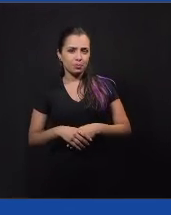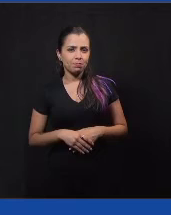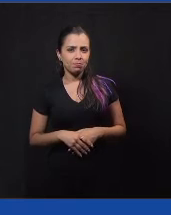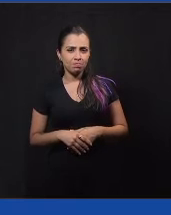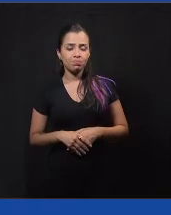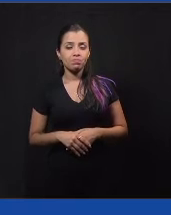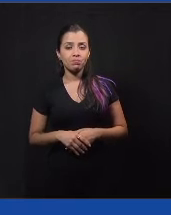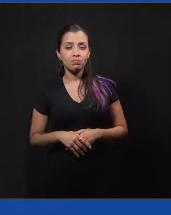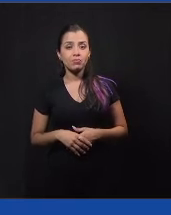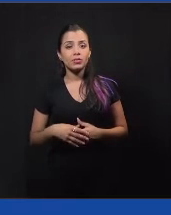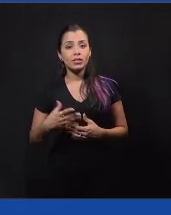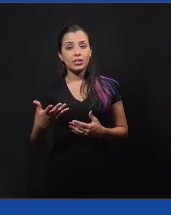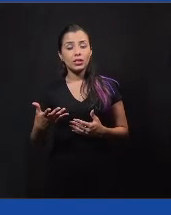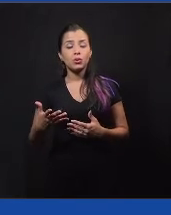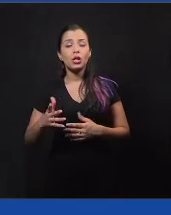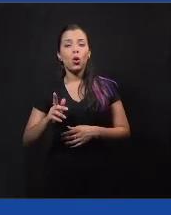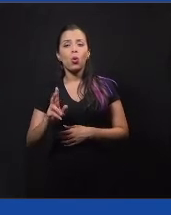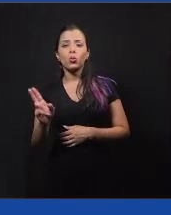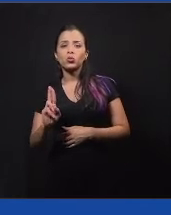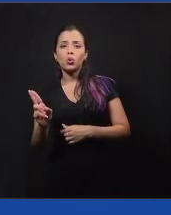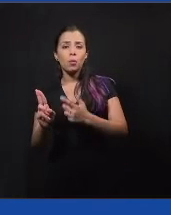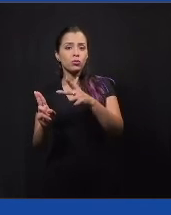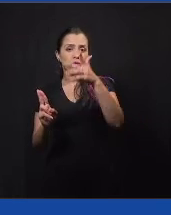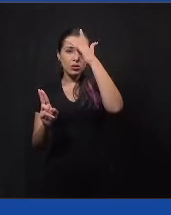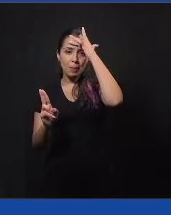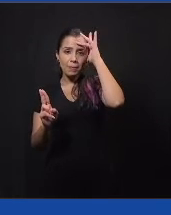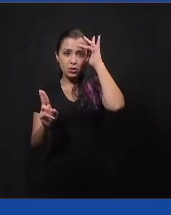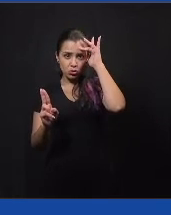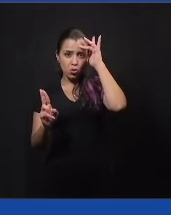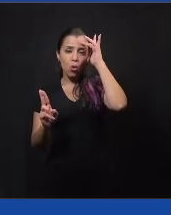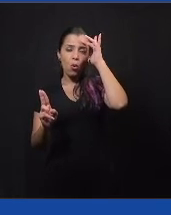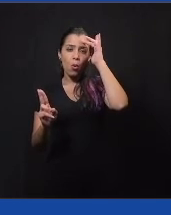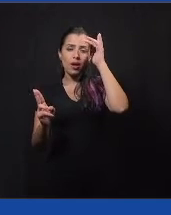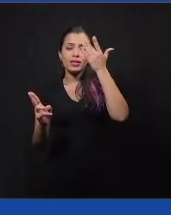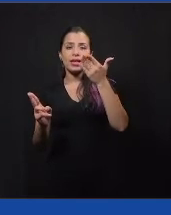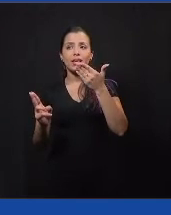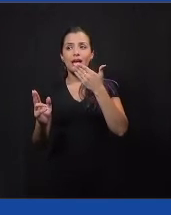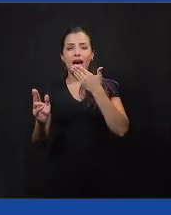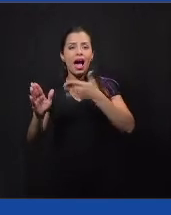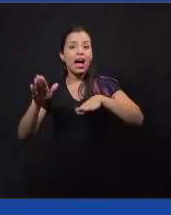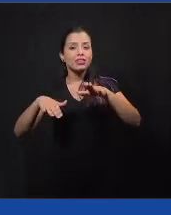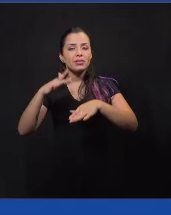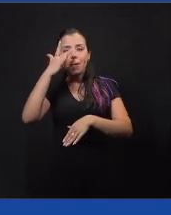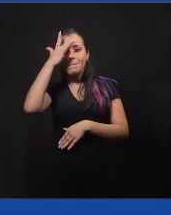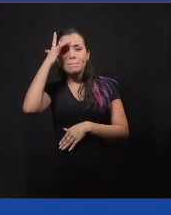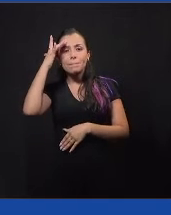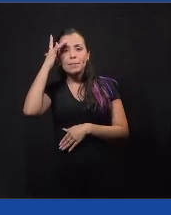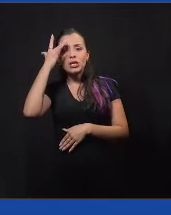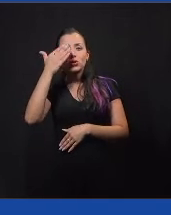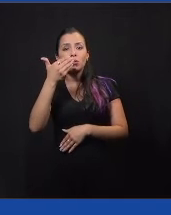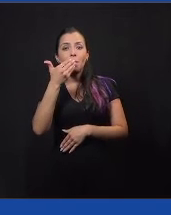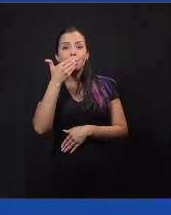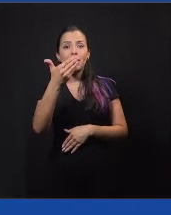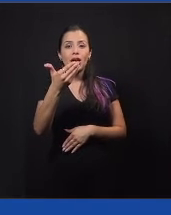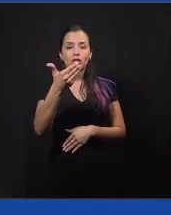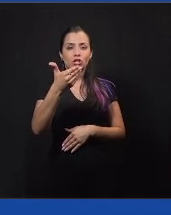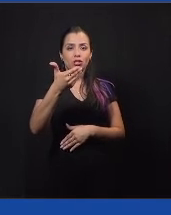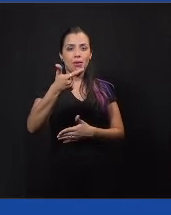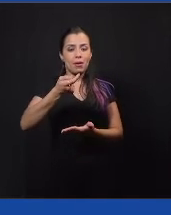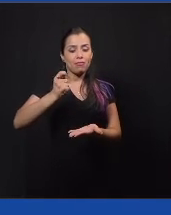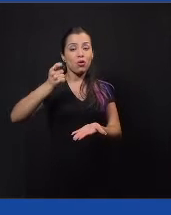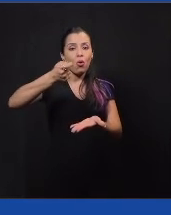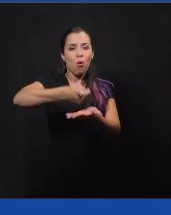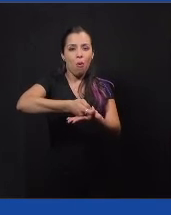de uma outra pessoa ou pedido, né, de voto, e muito menos pela compra de voto, né, que a gente sabe que é crime e que isso vem no